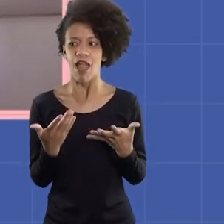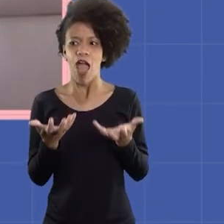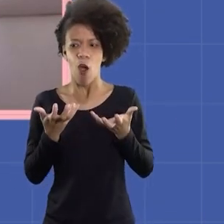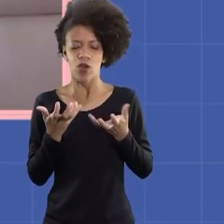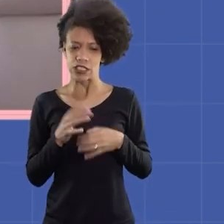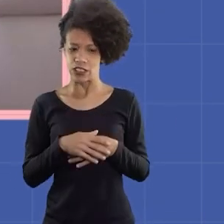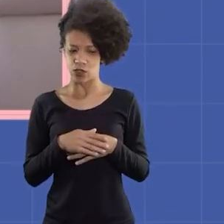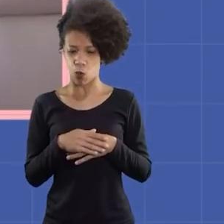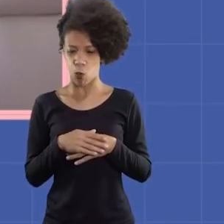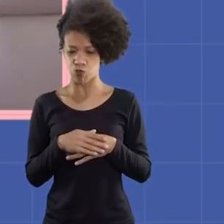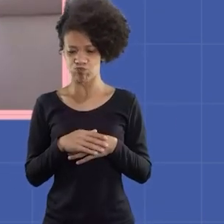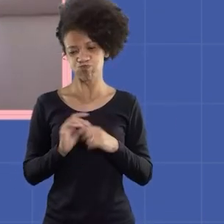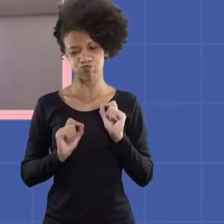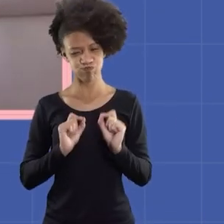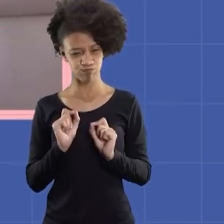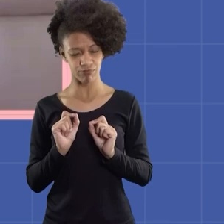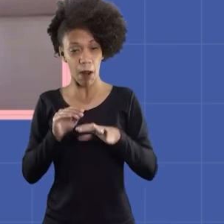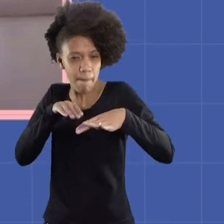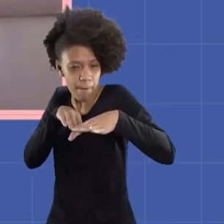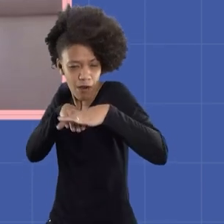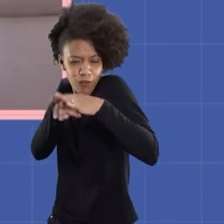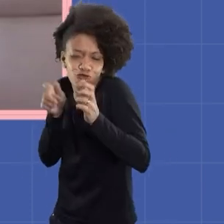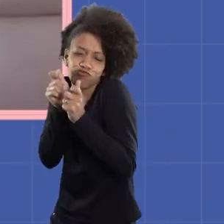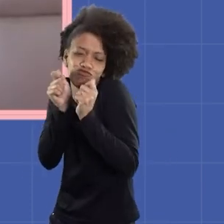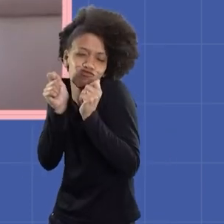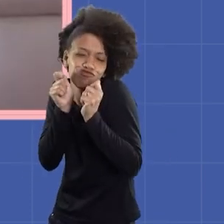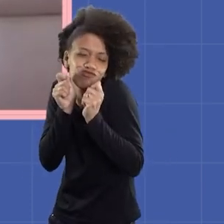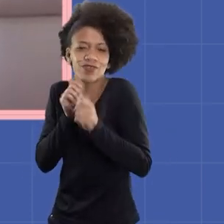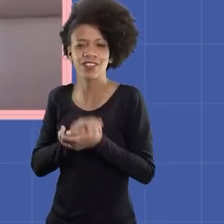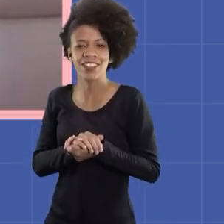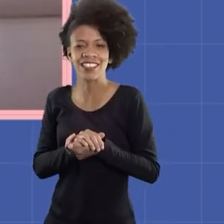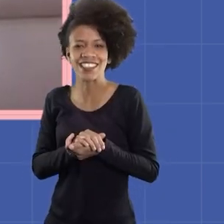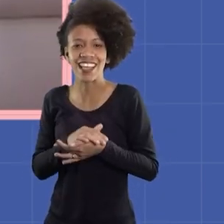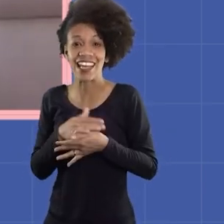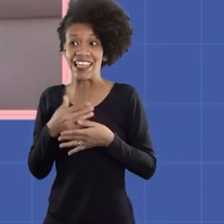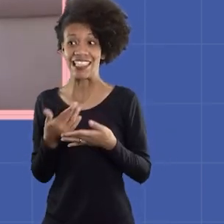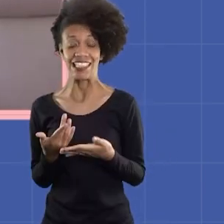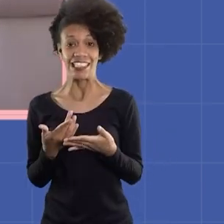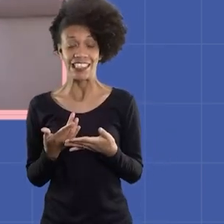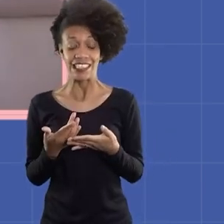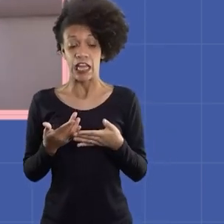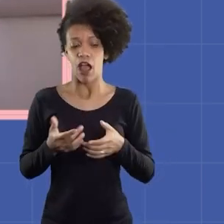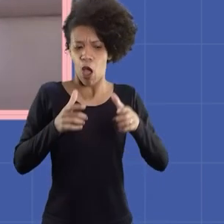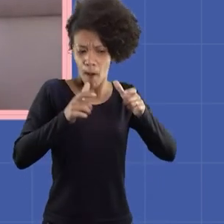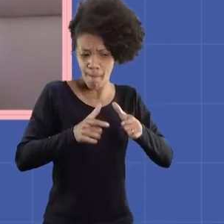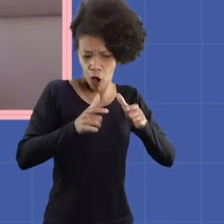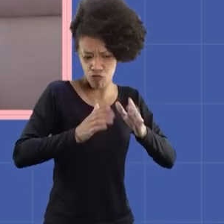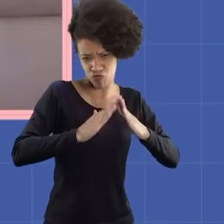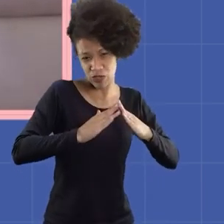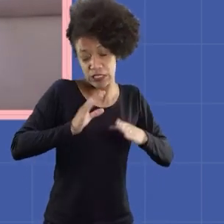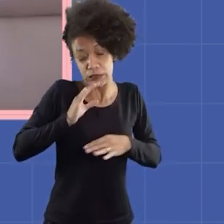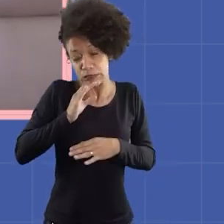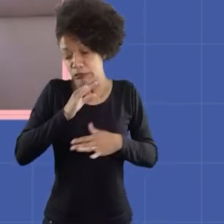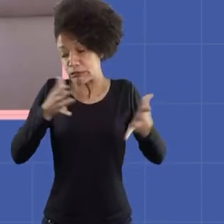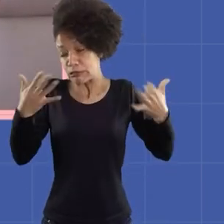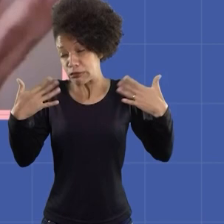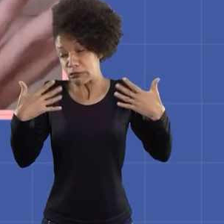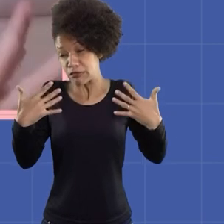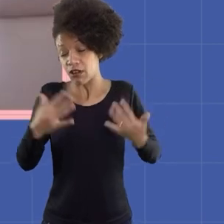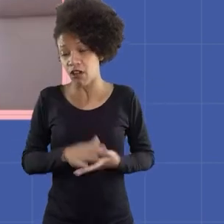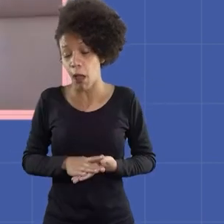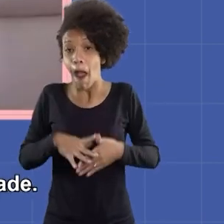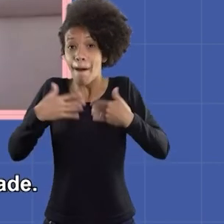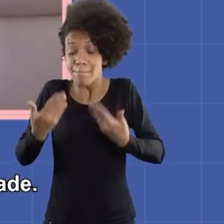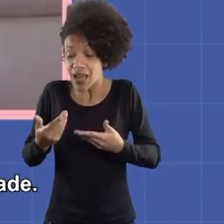tipo um tanto que eu tenho bem fofinho aí porque eu não tenho um pouquinho porque assim a gente não tá remorando a